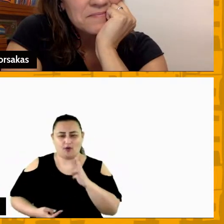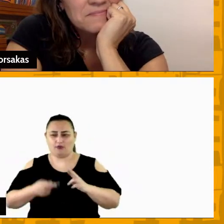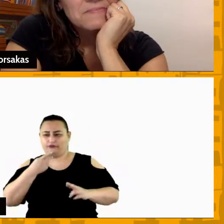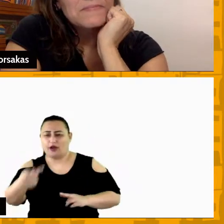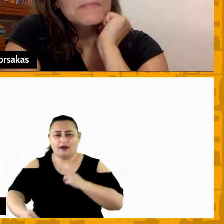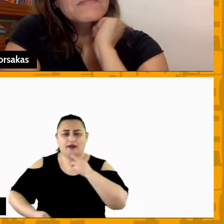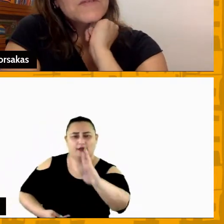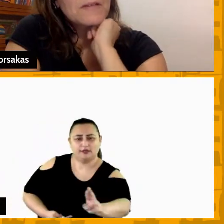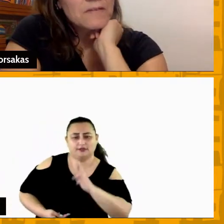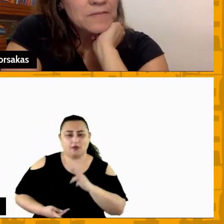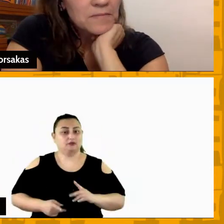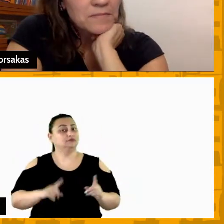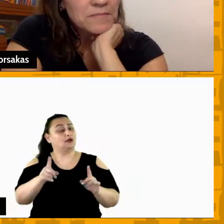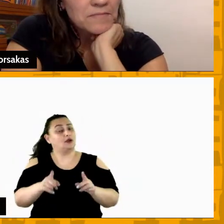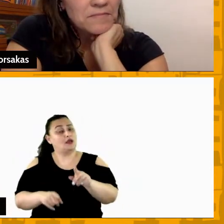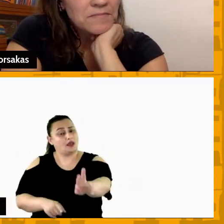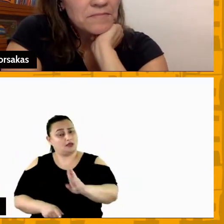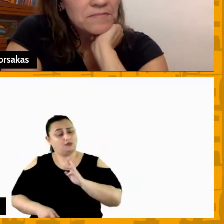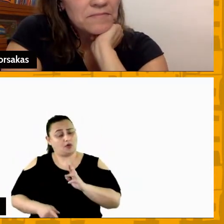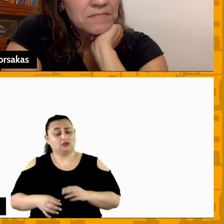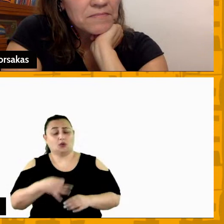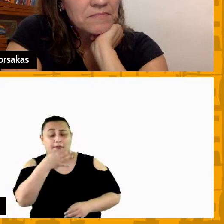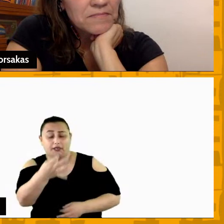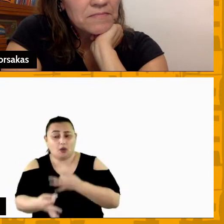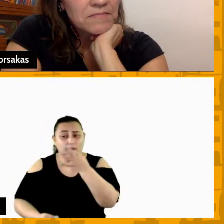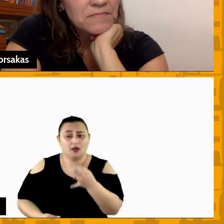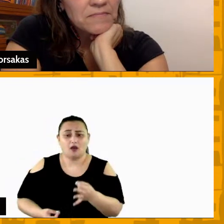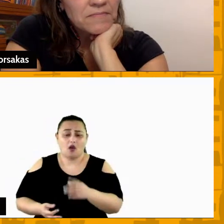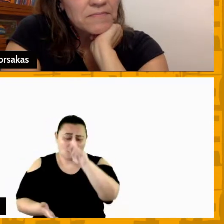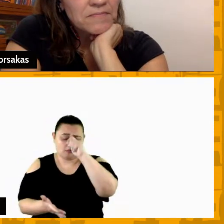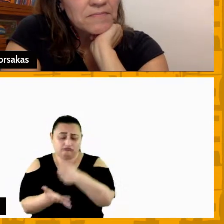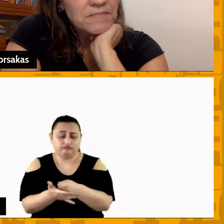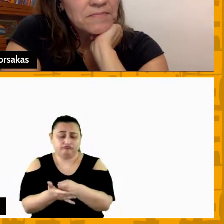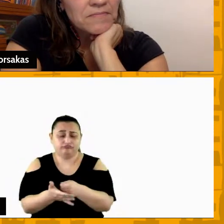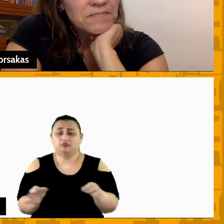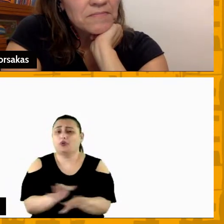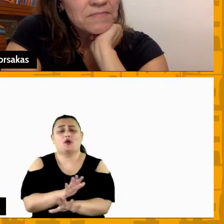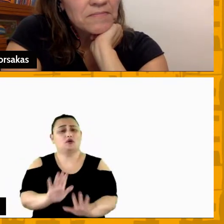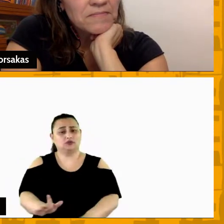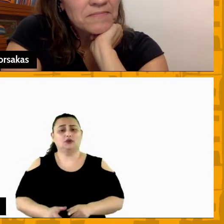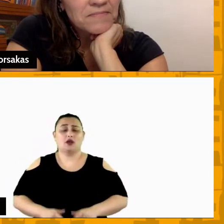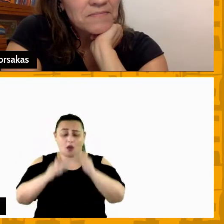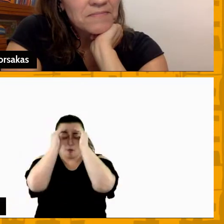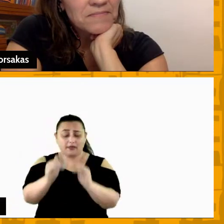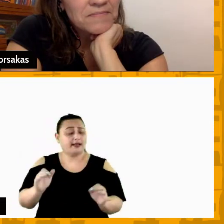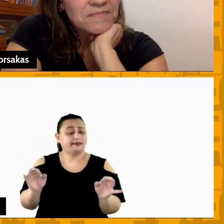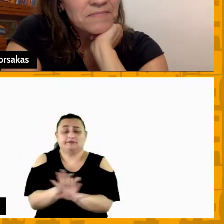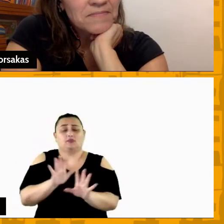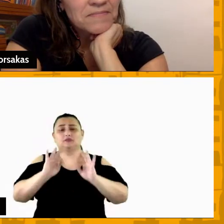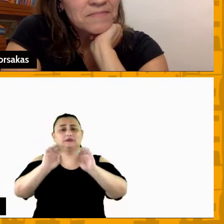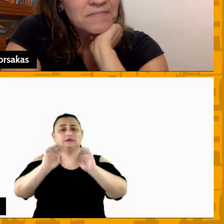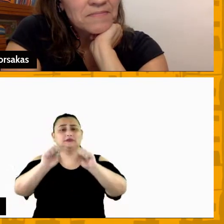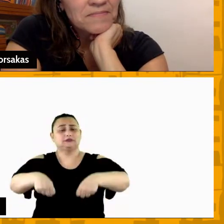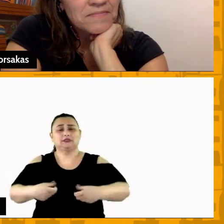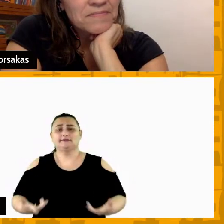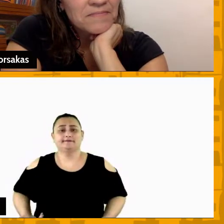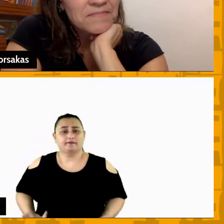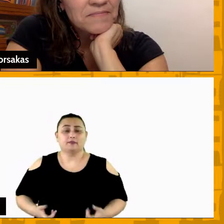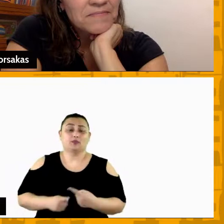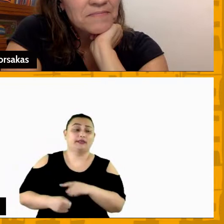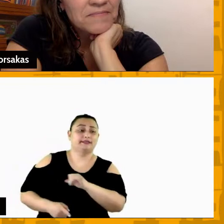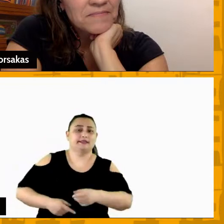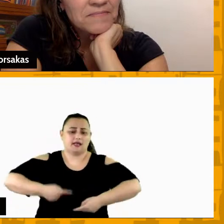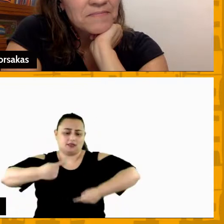assim você fala a sua opinião o outro fala dele e deu cada um convive com aquilo lá porque se quiser um vira